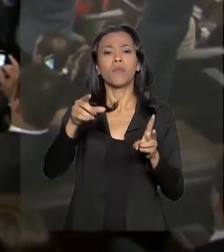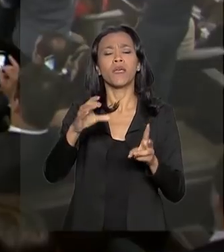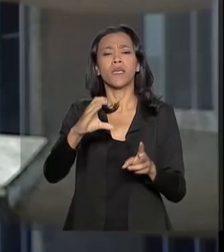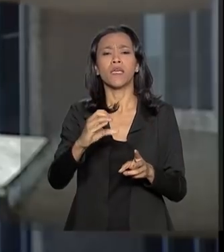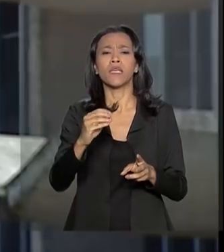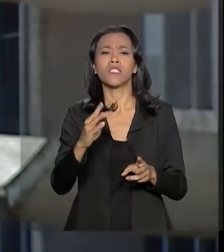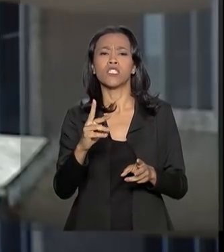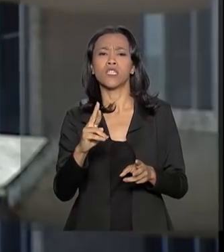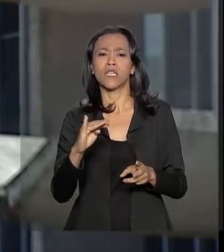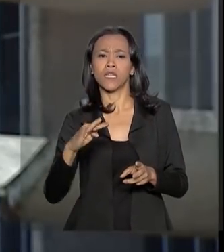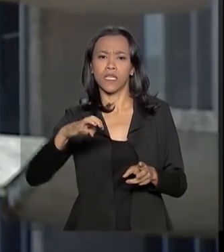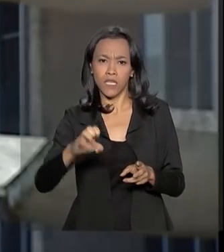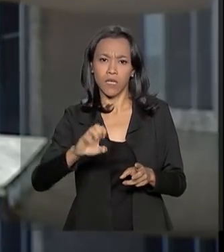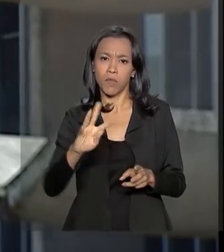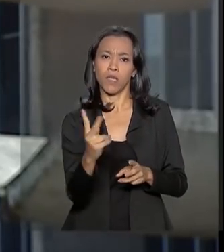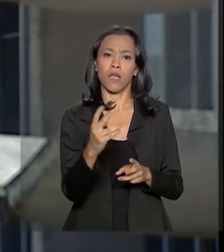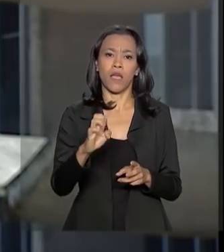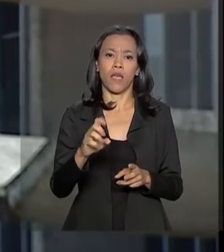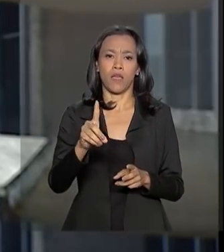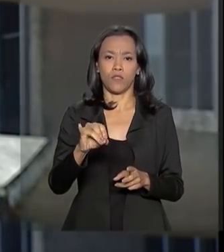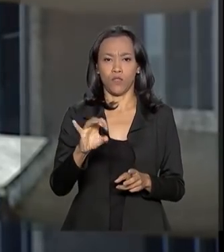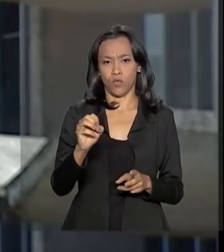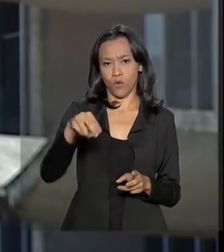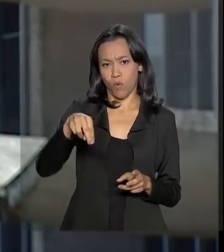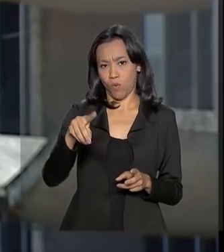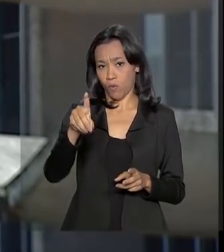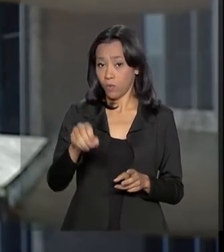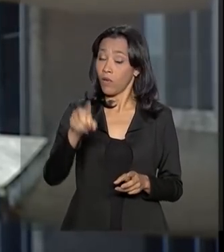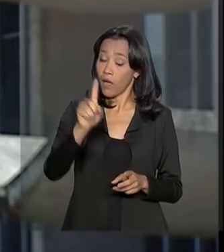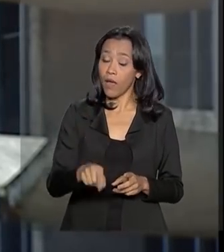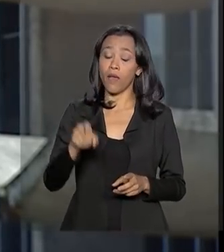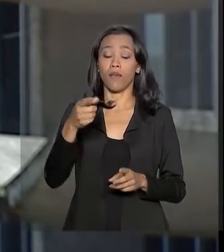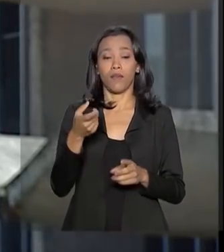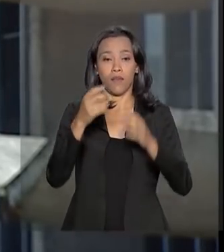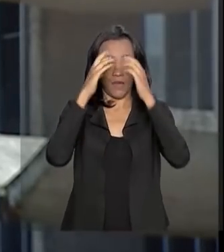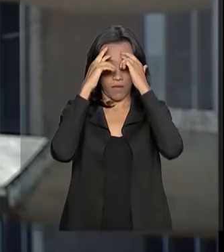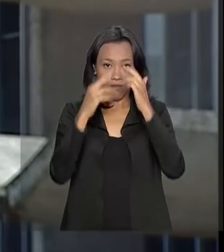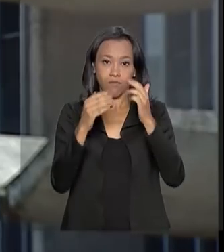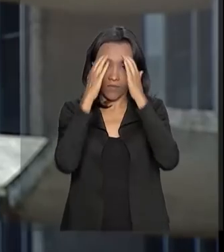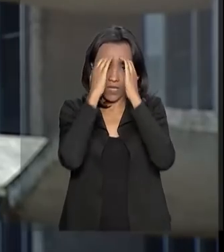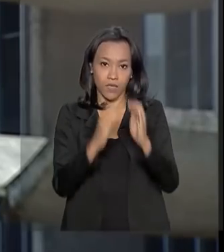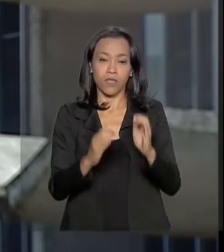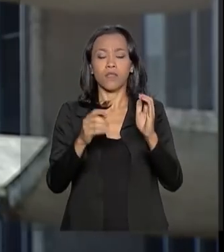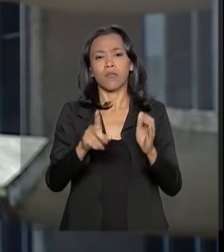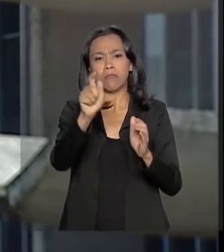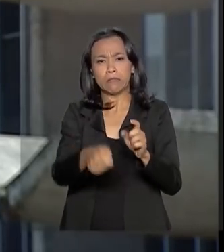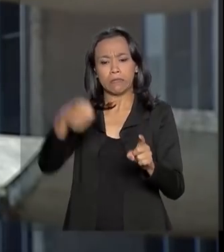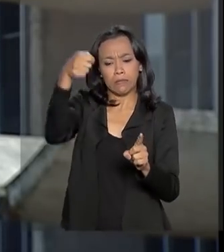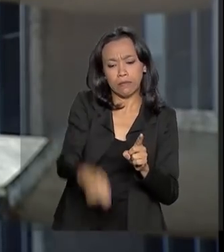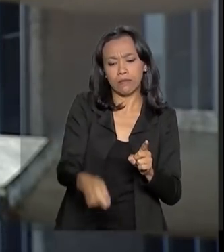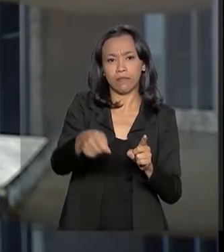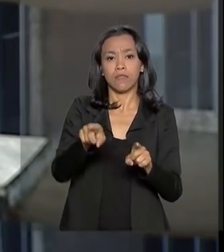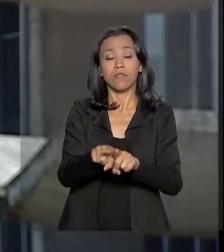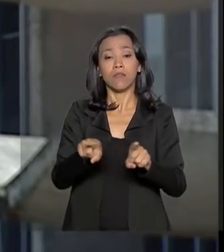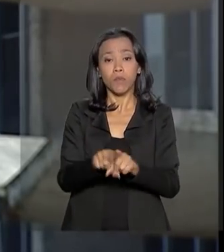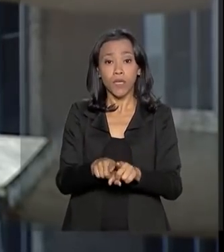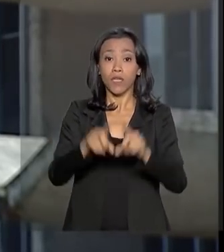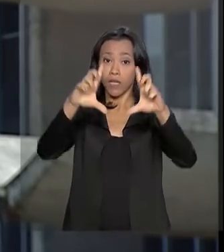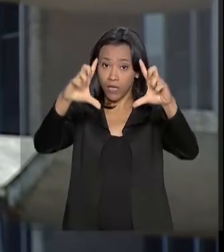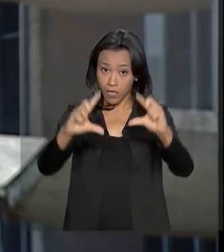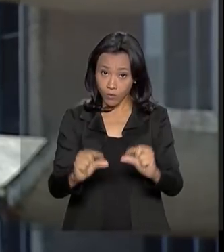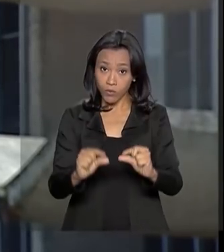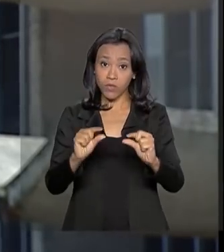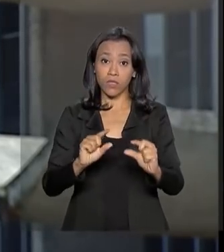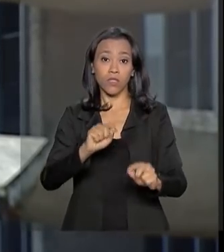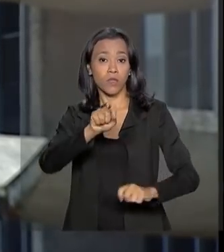Ediondos. A ideia é dar mais agilidade ao cumprimento de penas, aprimorar investigações e diminuir a